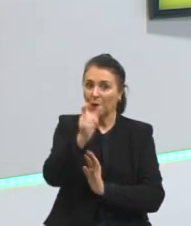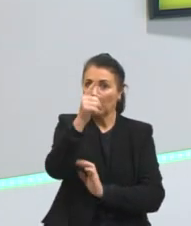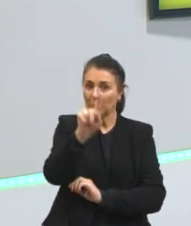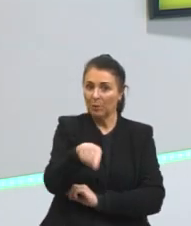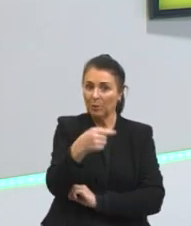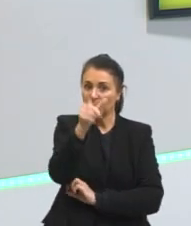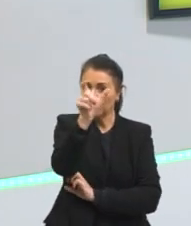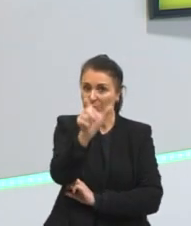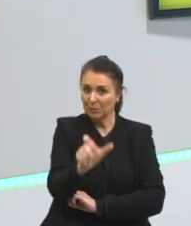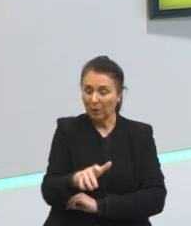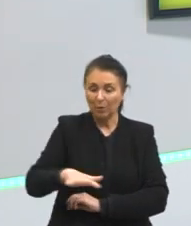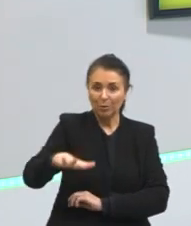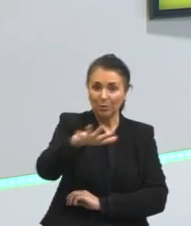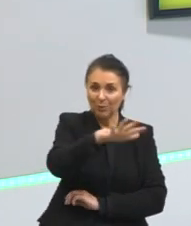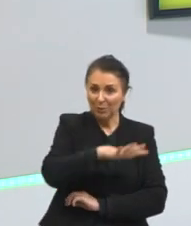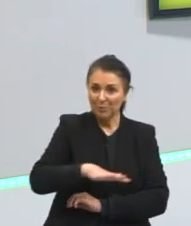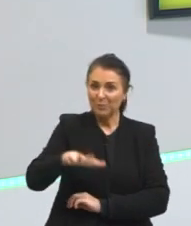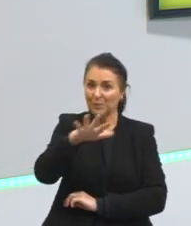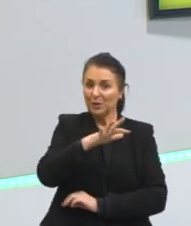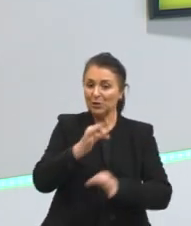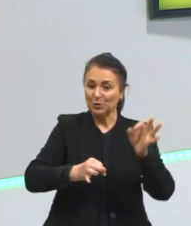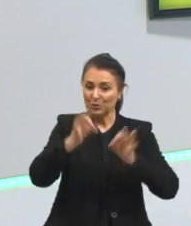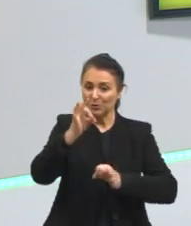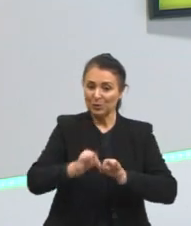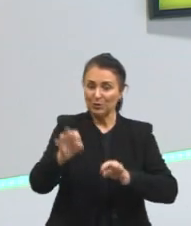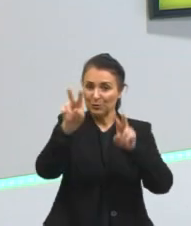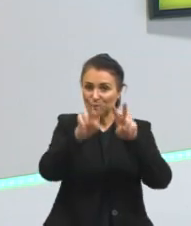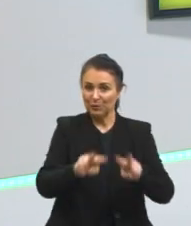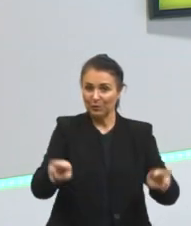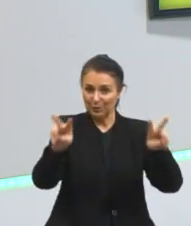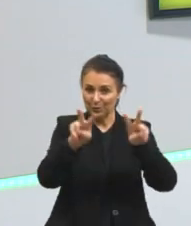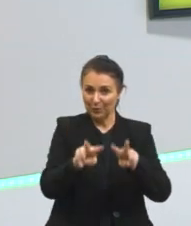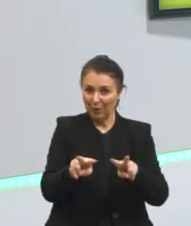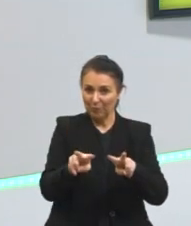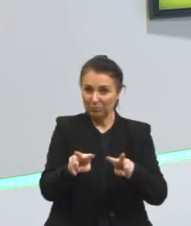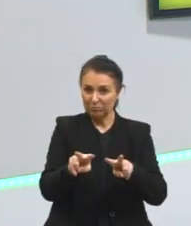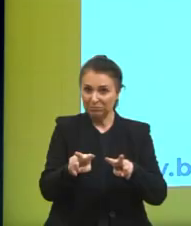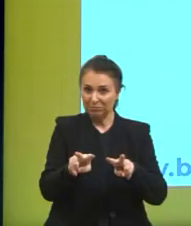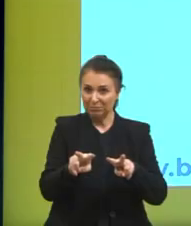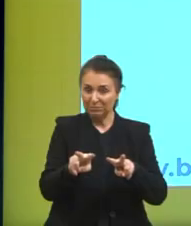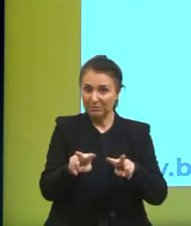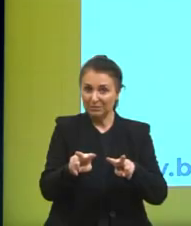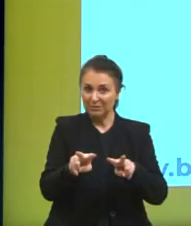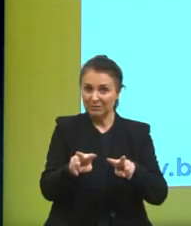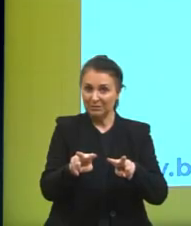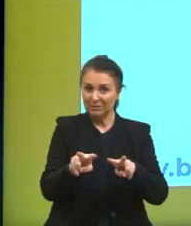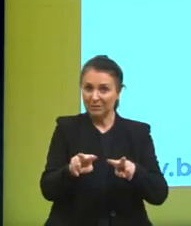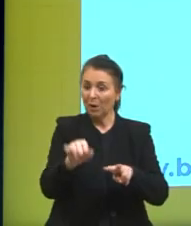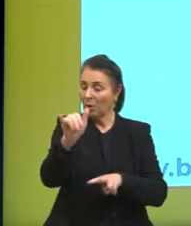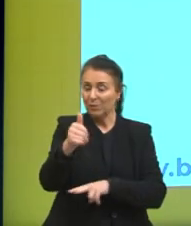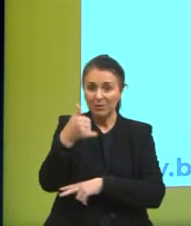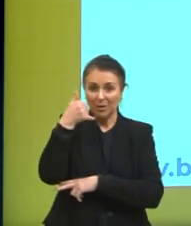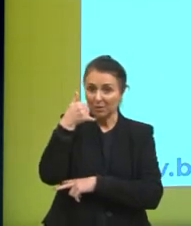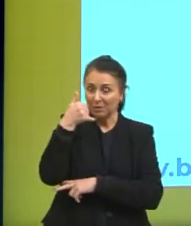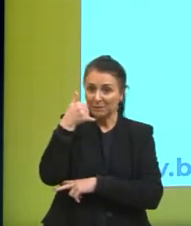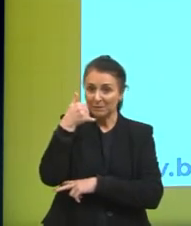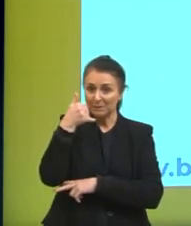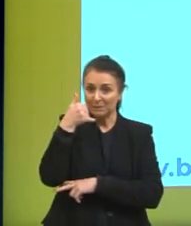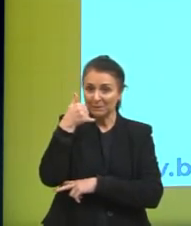no ambiente jurídico e virtual né de uma pessoa né é o celular então